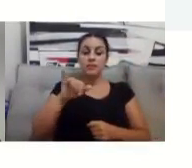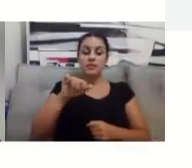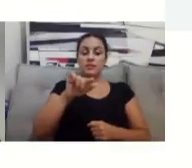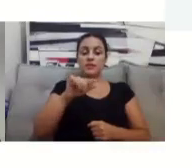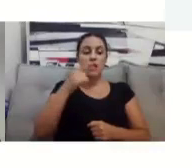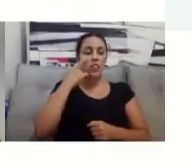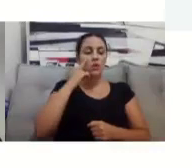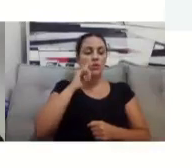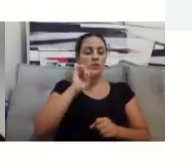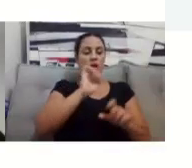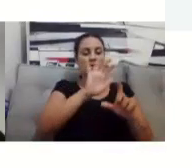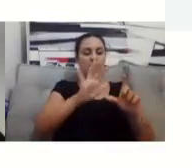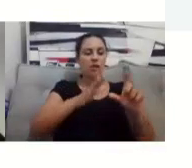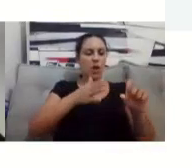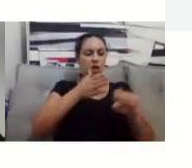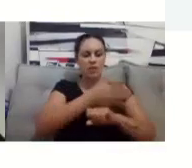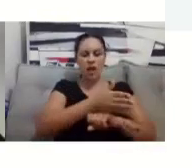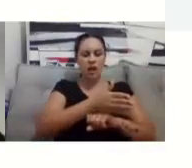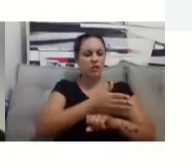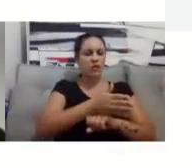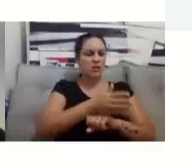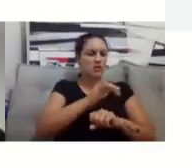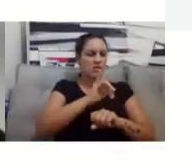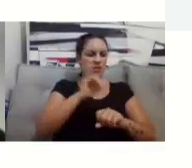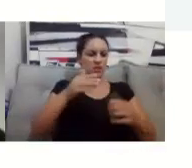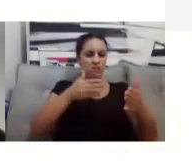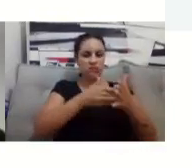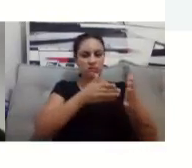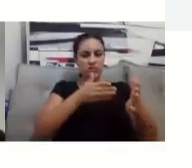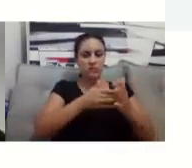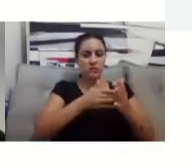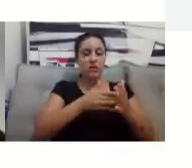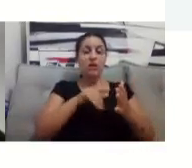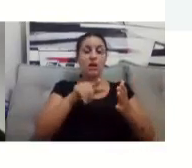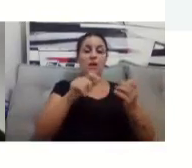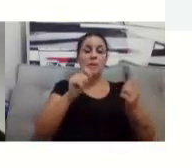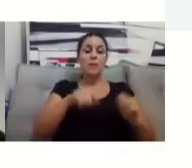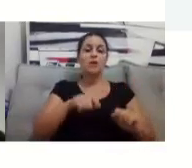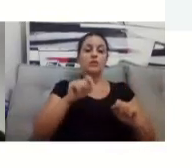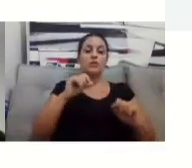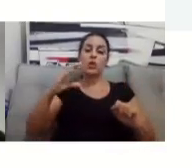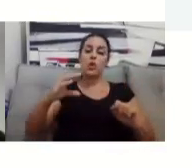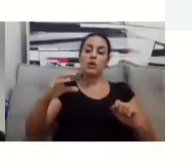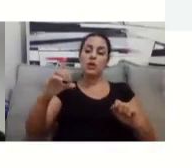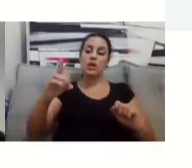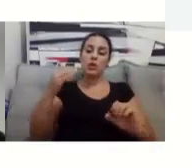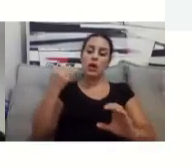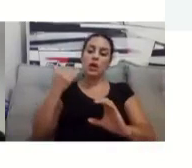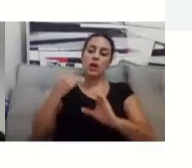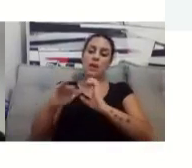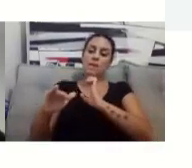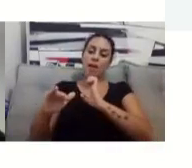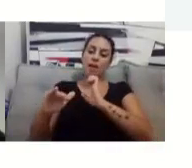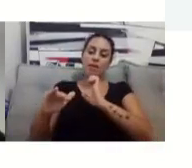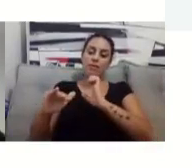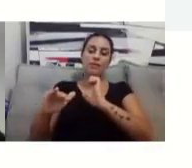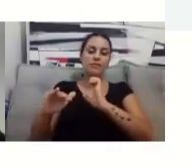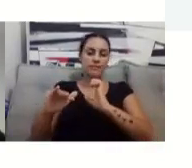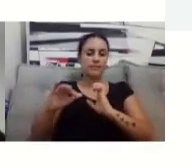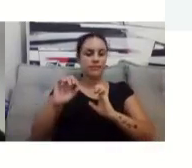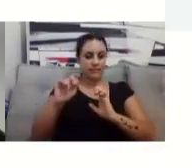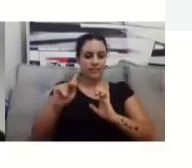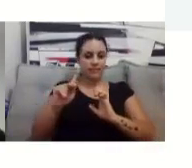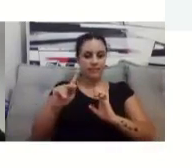você pode enviar um e-mail para mim, né, para a coordenadoria, que eu havia falado antes, multimeios